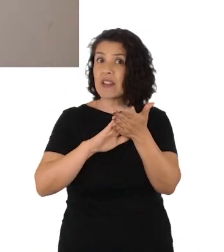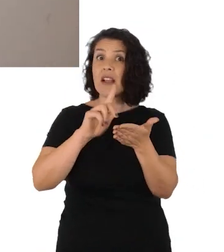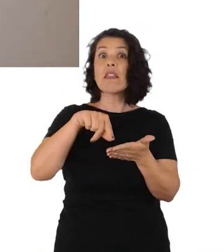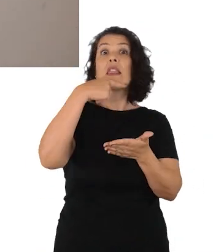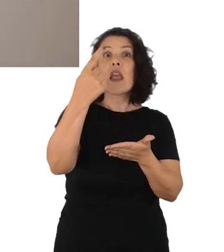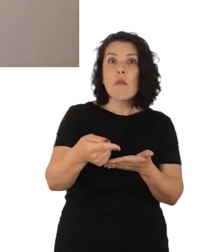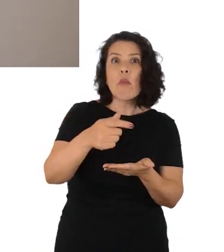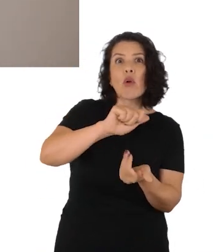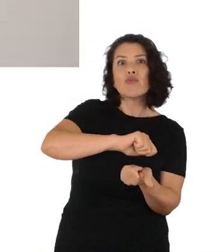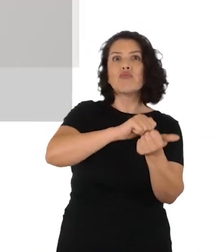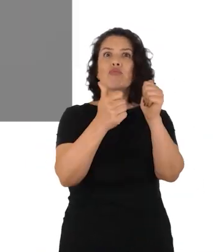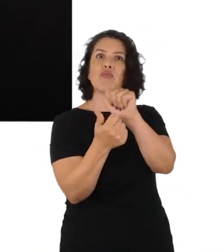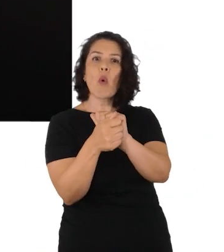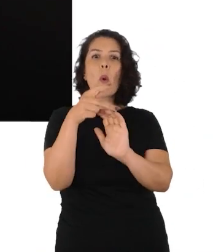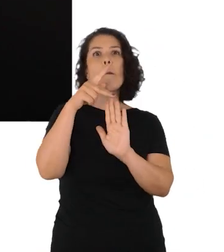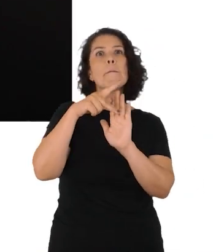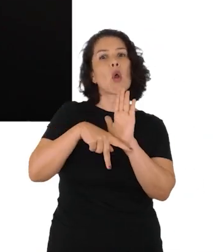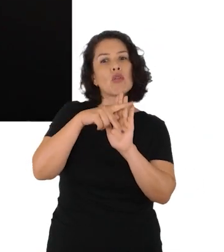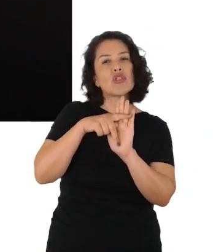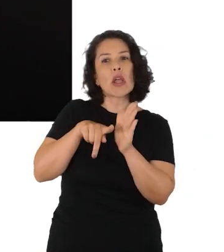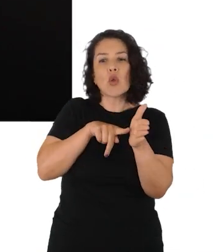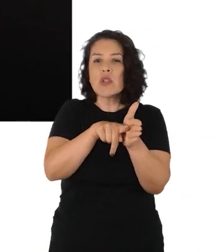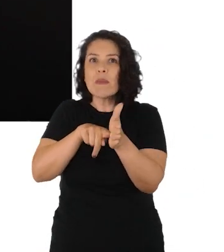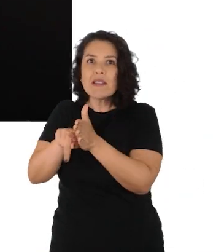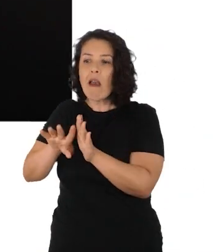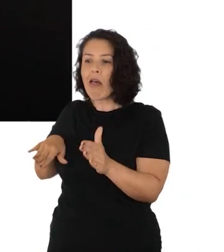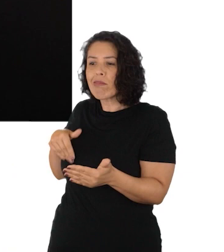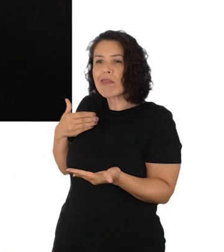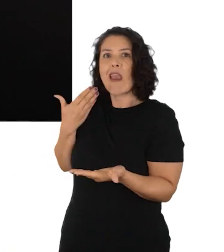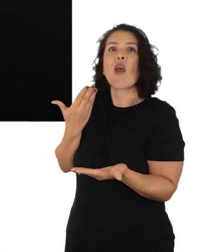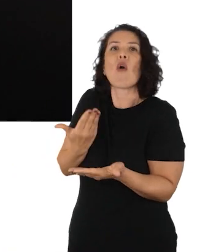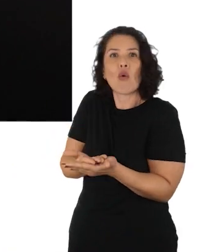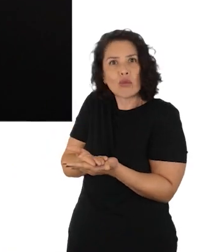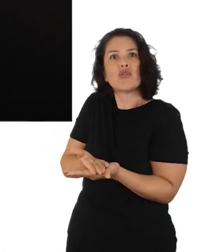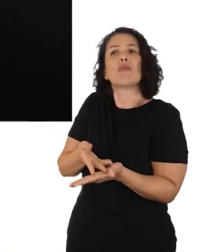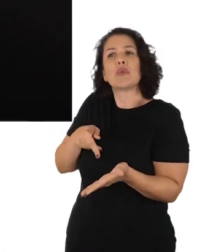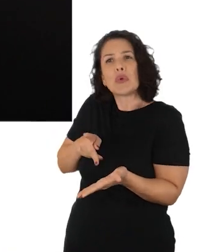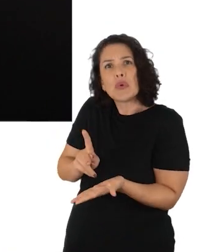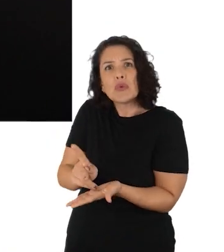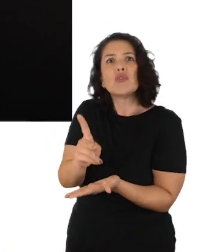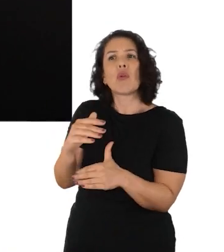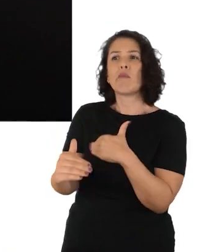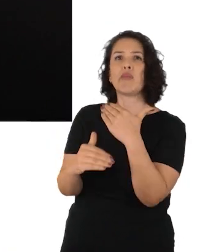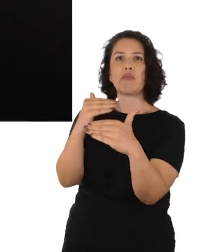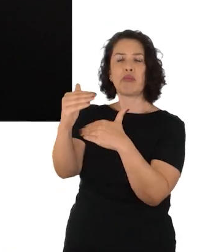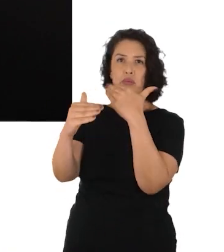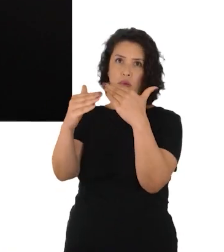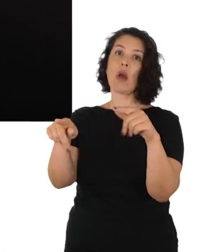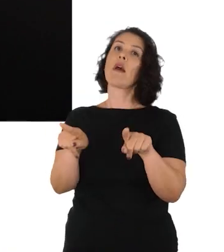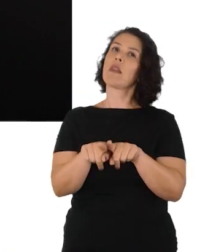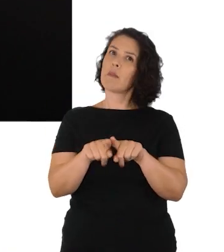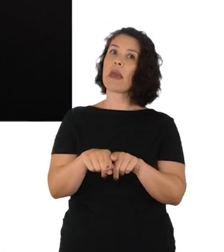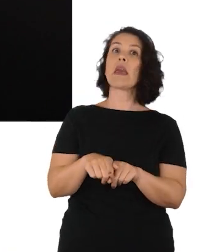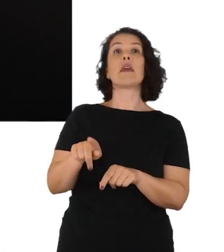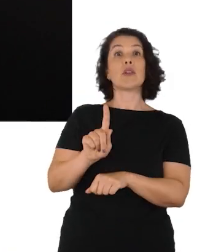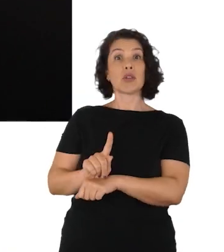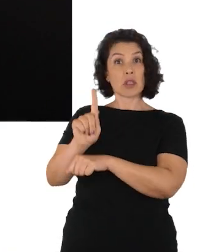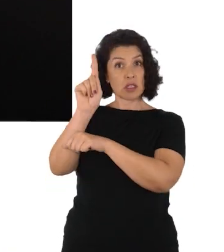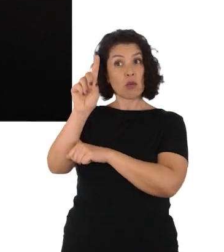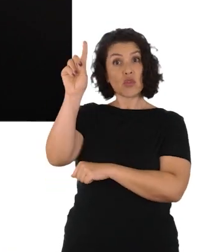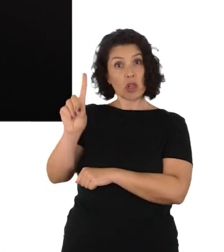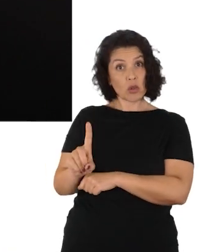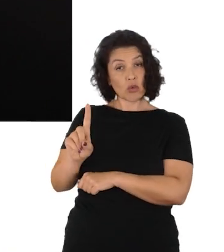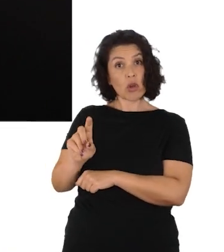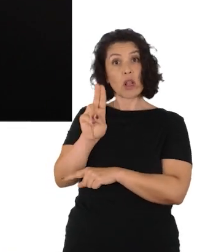importância e amplitude, essa atividade foi transformada num projeto de pesquisa e mantém-se até hoje em pleno